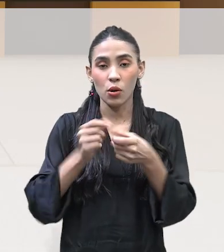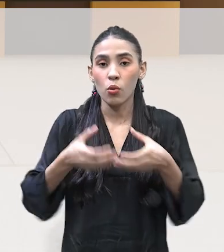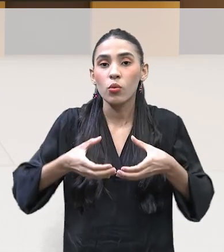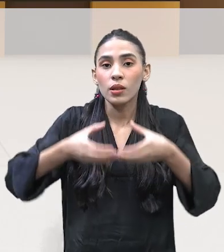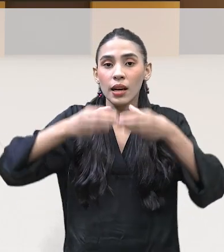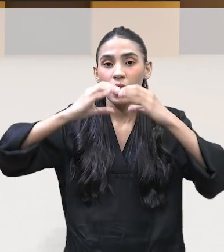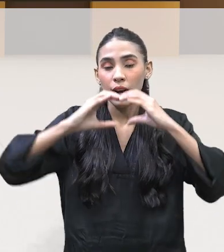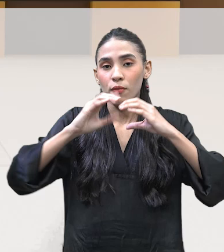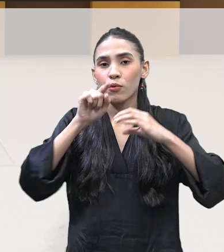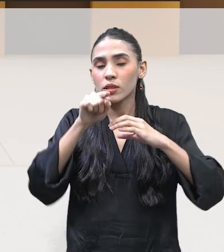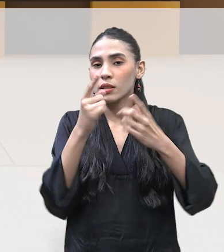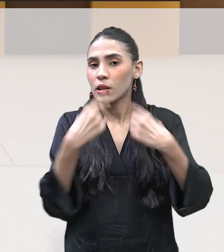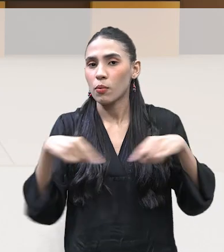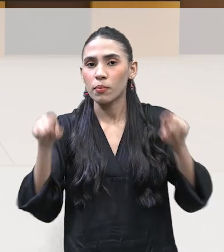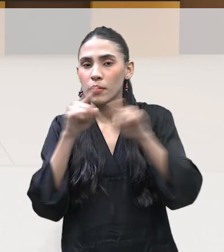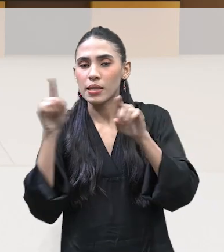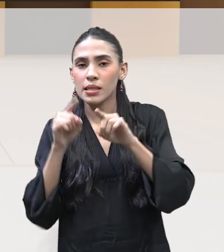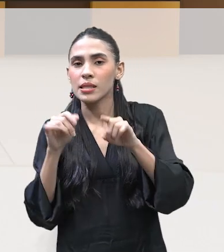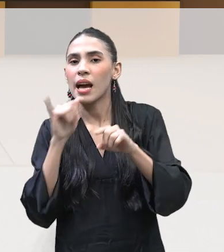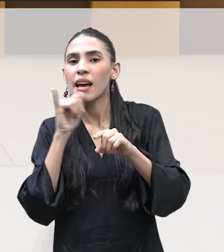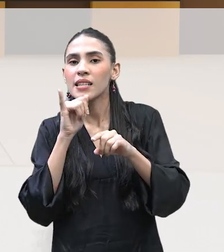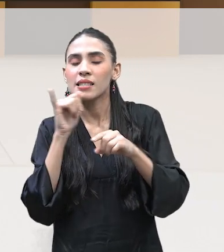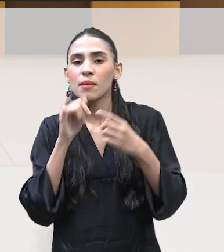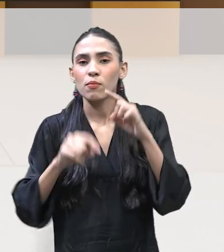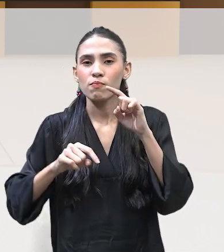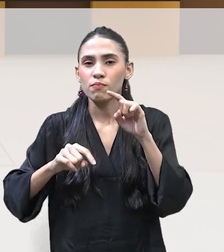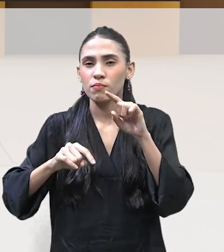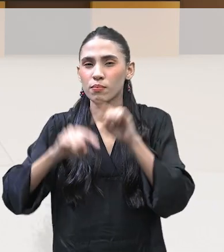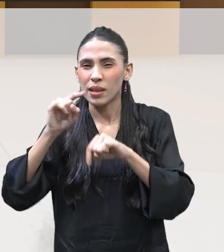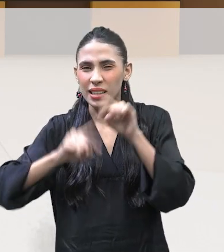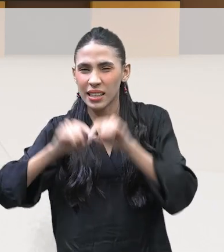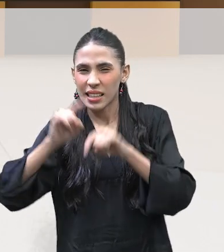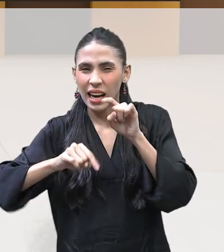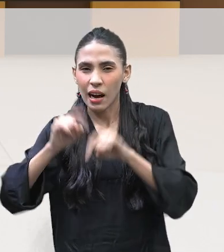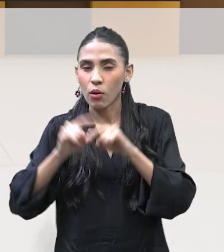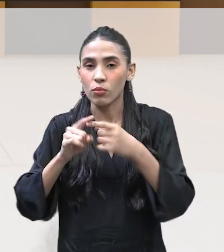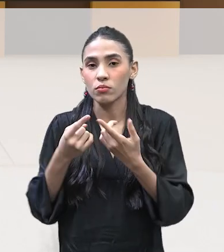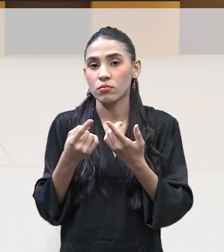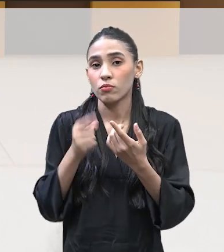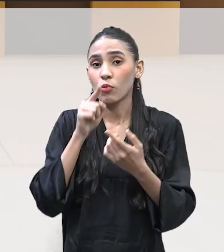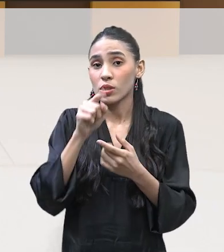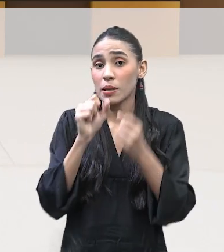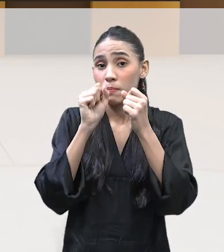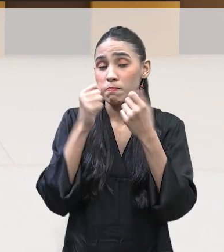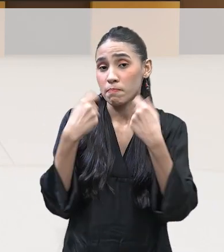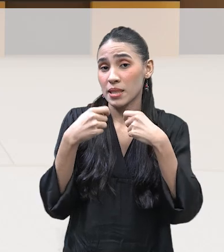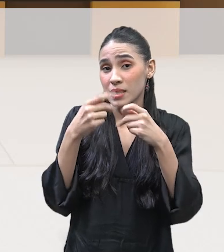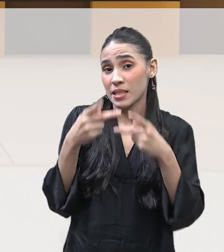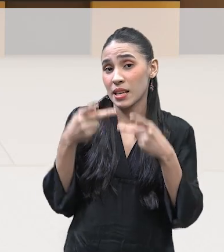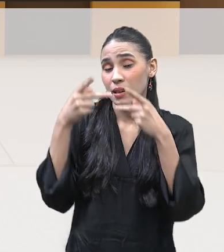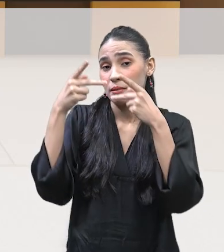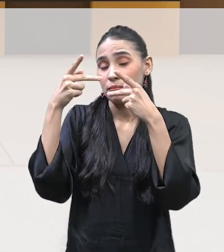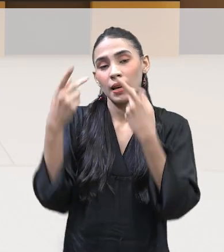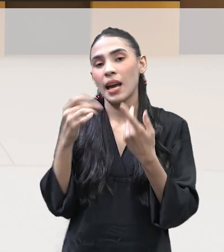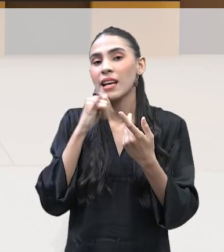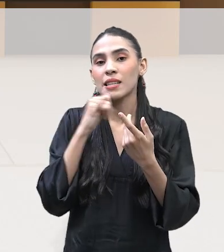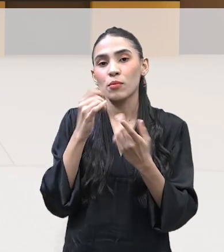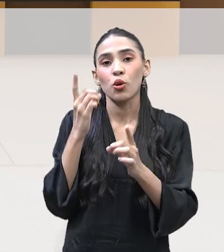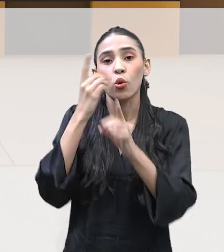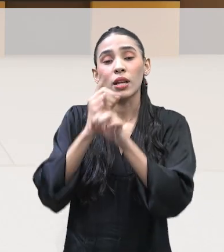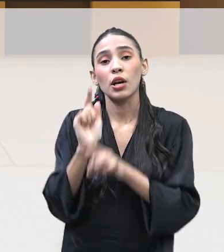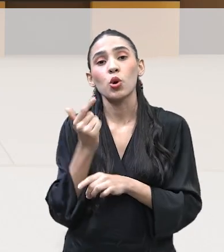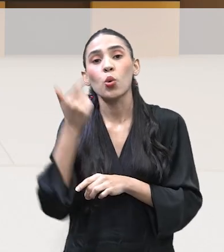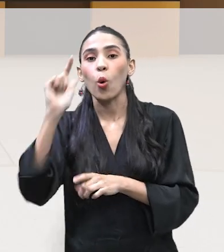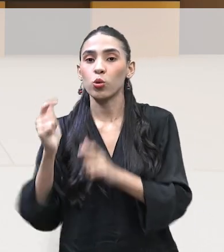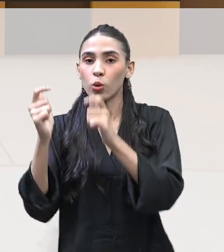você não vai precisar de insumos. O que são insumos? São justamente, são os materiais que nós vamos ter que mandar buscar de fora, não é verdade? Isso, isso. Tem